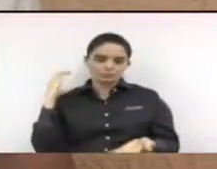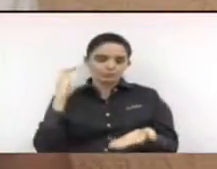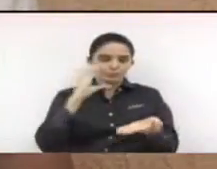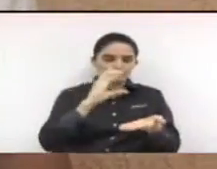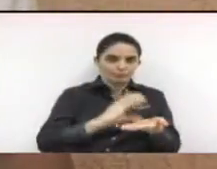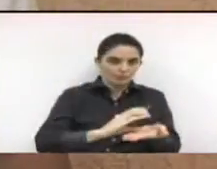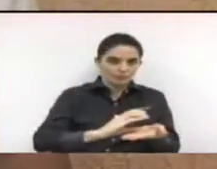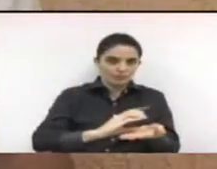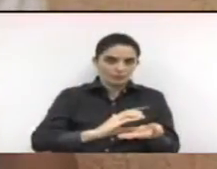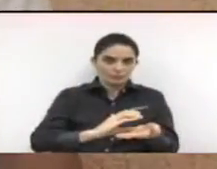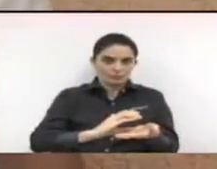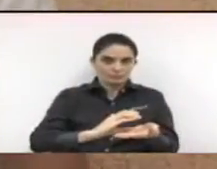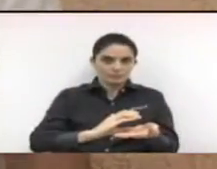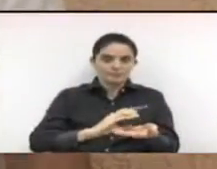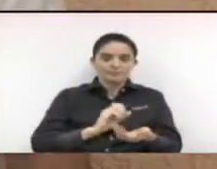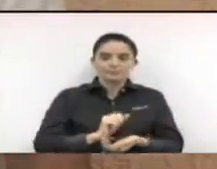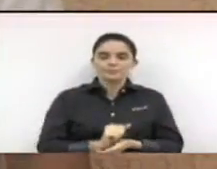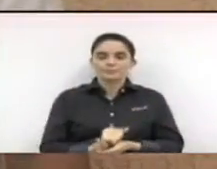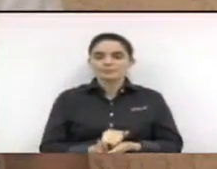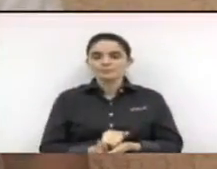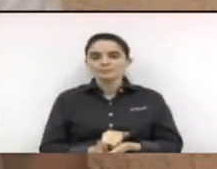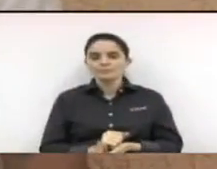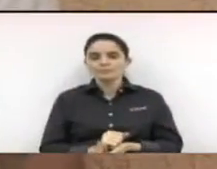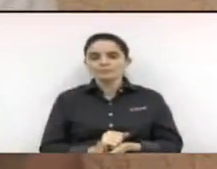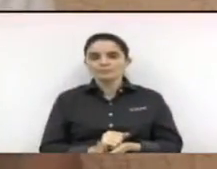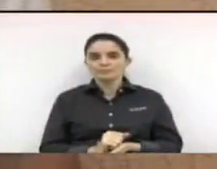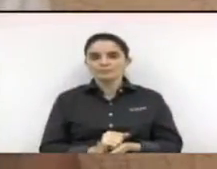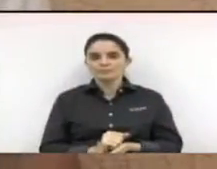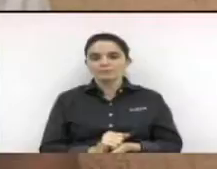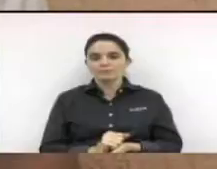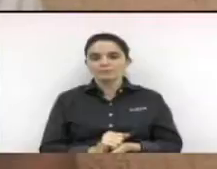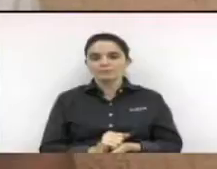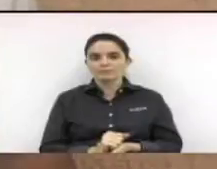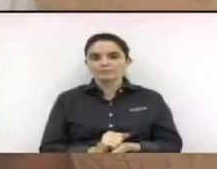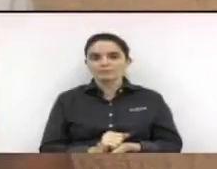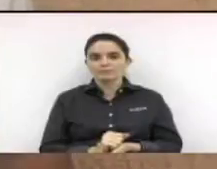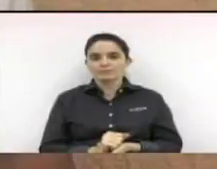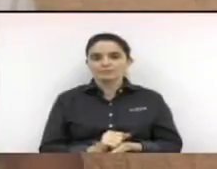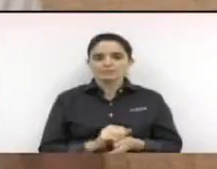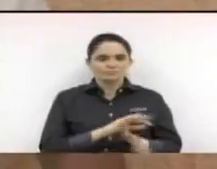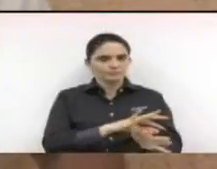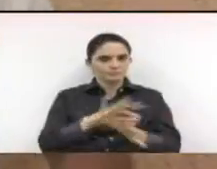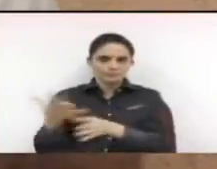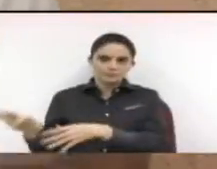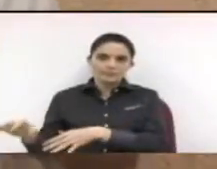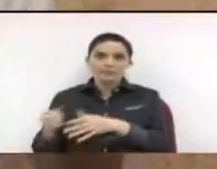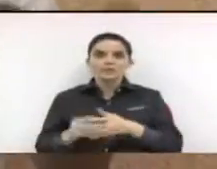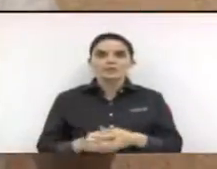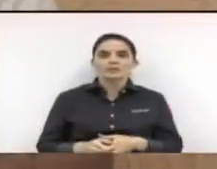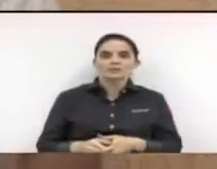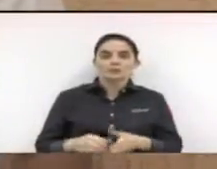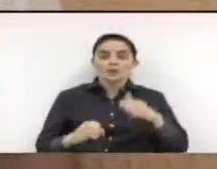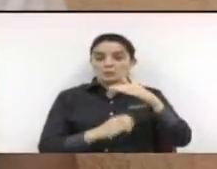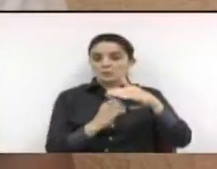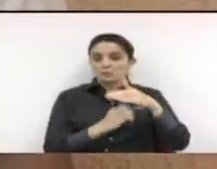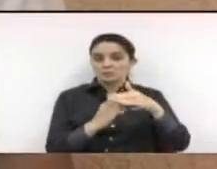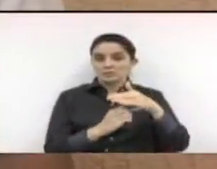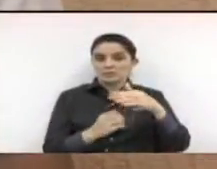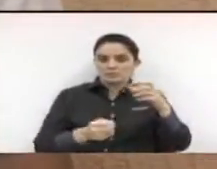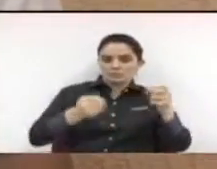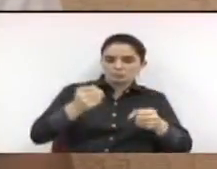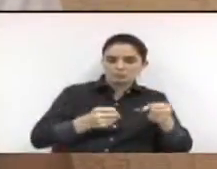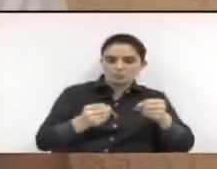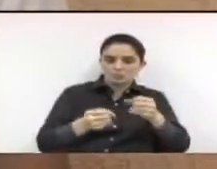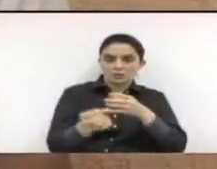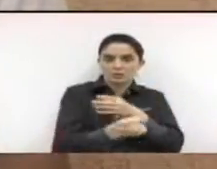-valia daquilo que a gente produz. O trabalhador fabrica o carro e não pode comprar muitas vezes um carro novo. Então, o empresário ele vive do lucro.